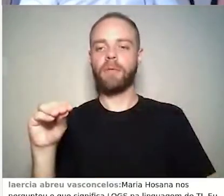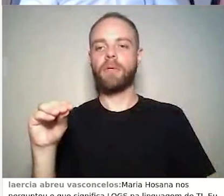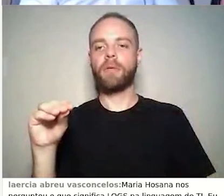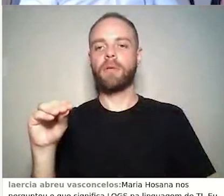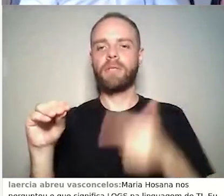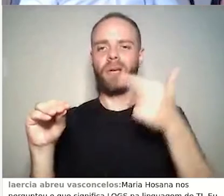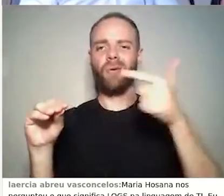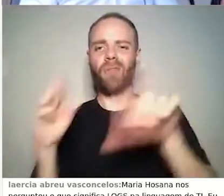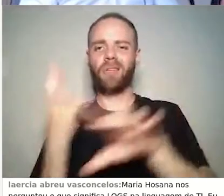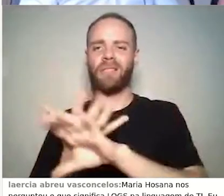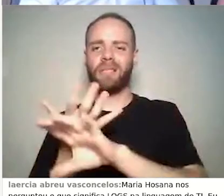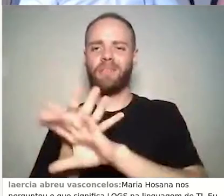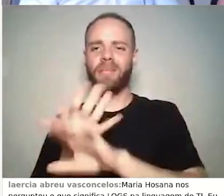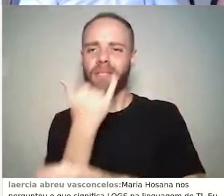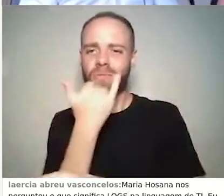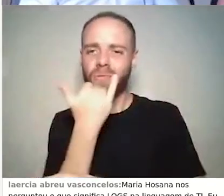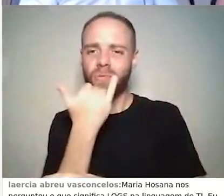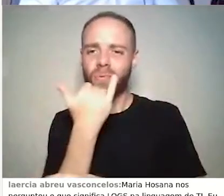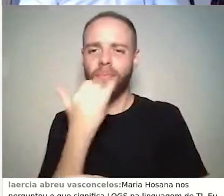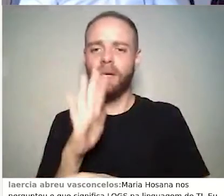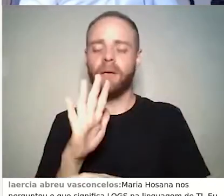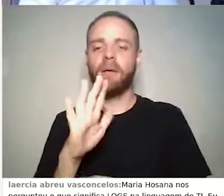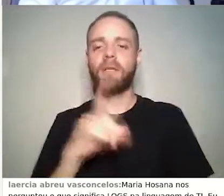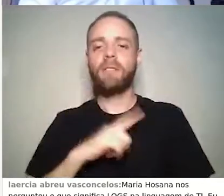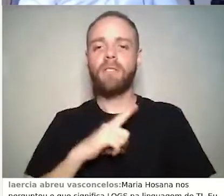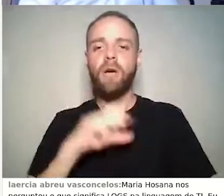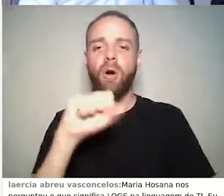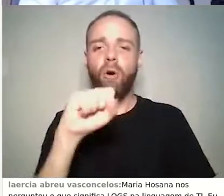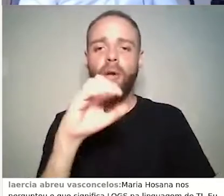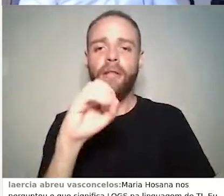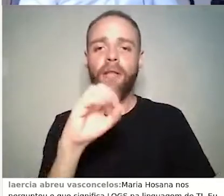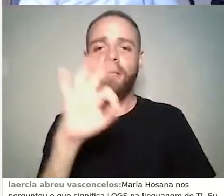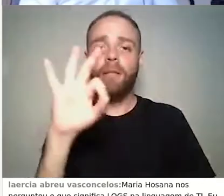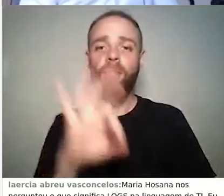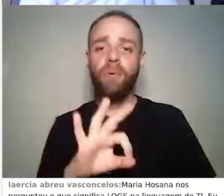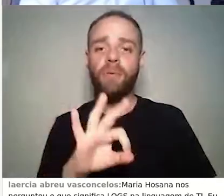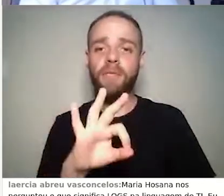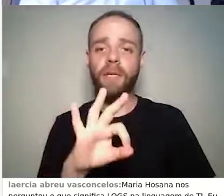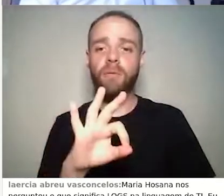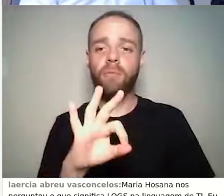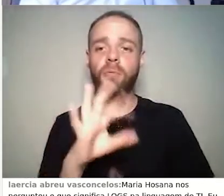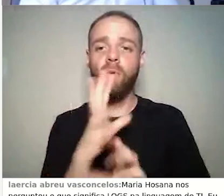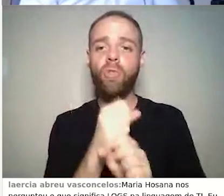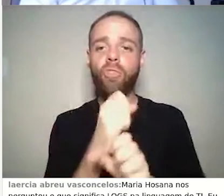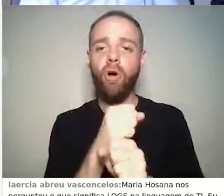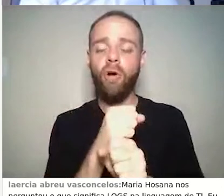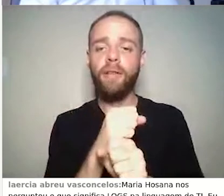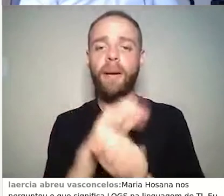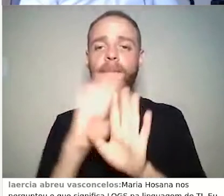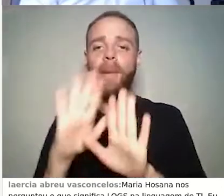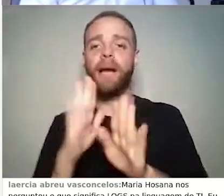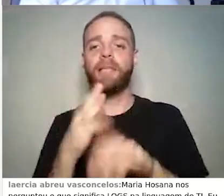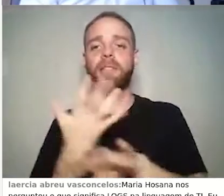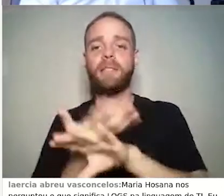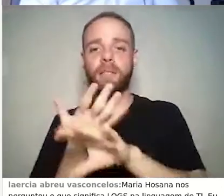na disciplina anterior a nota era de 80%, aqui a nota é de 100%, e se